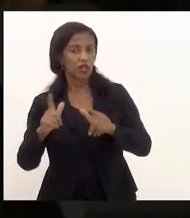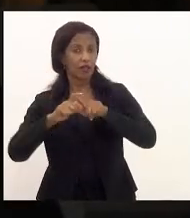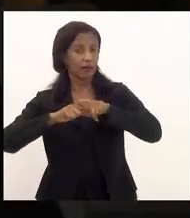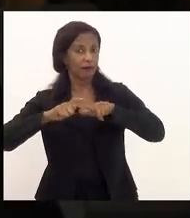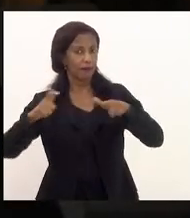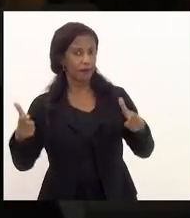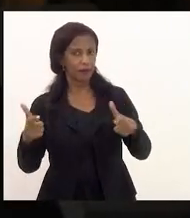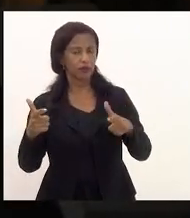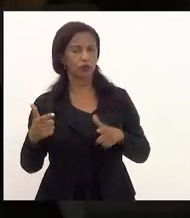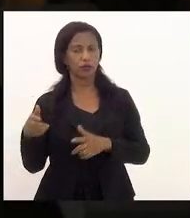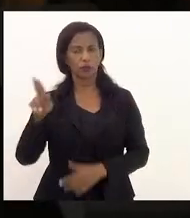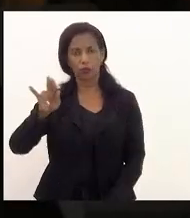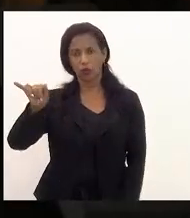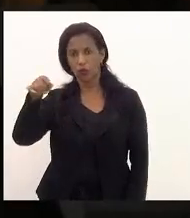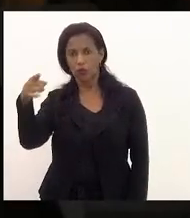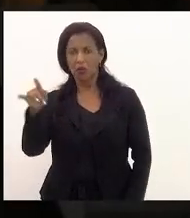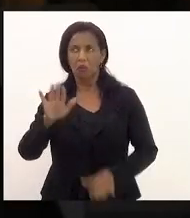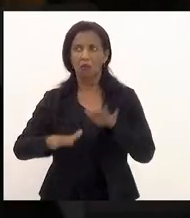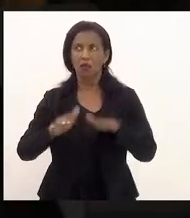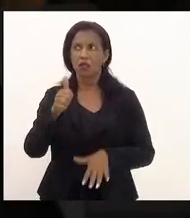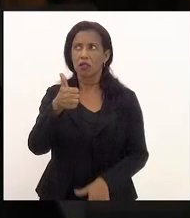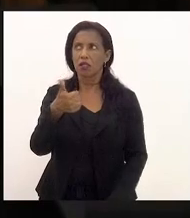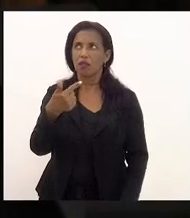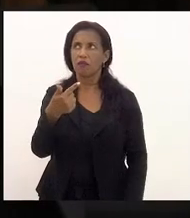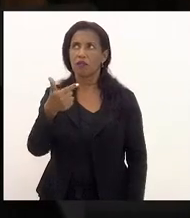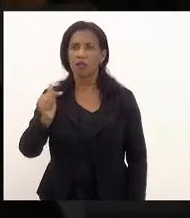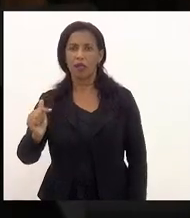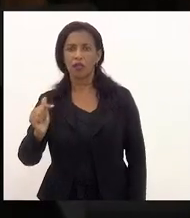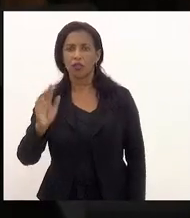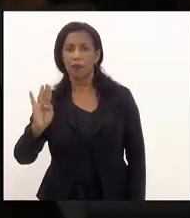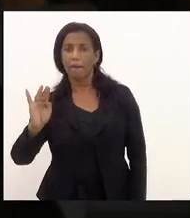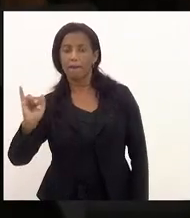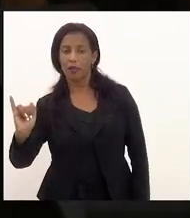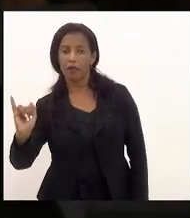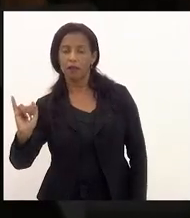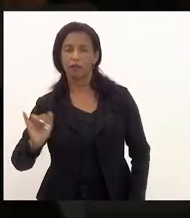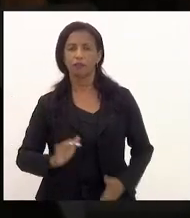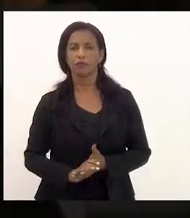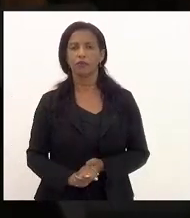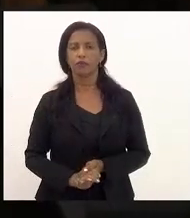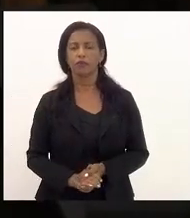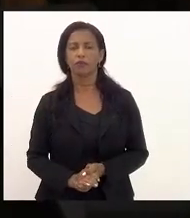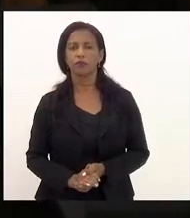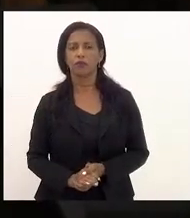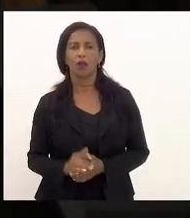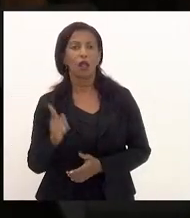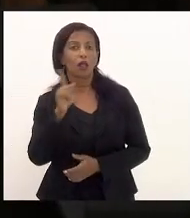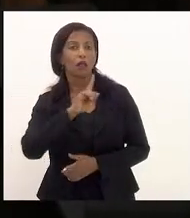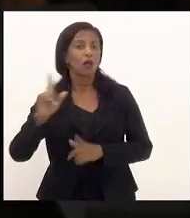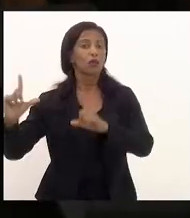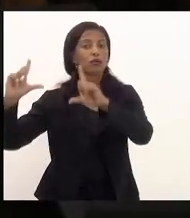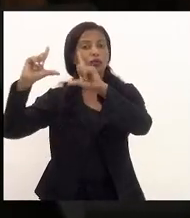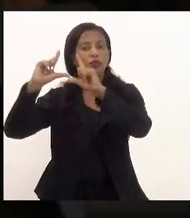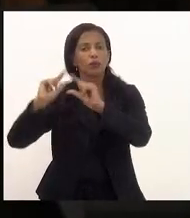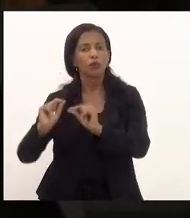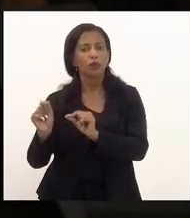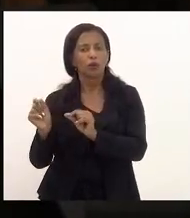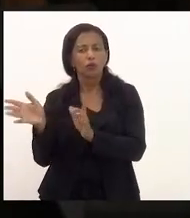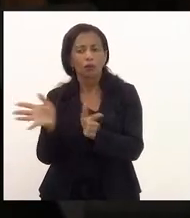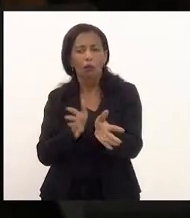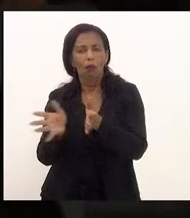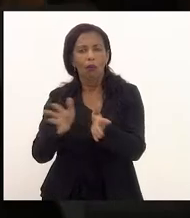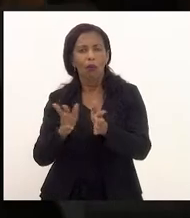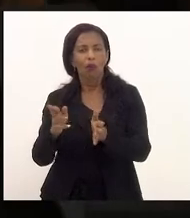monta com a União em torno de 127 bi não diminuiu no transcurso do regime